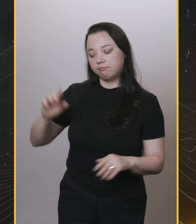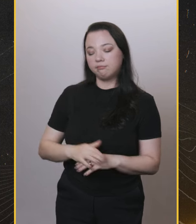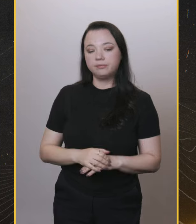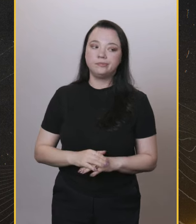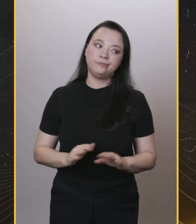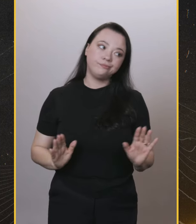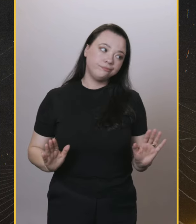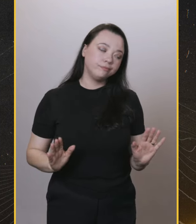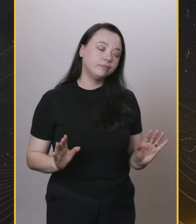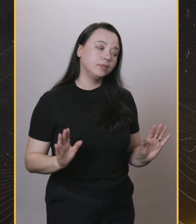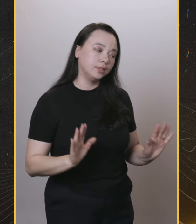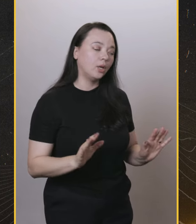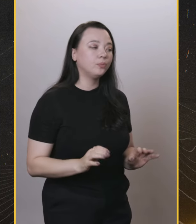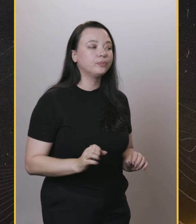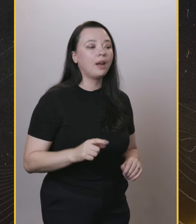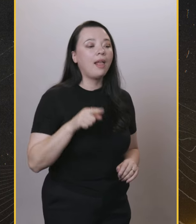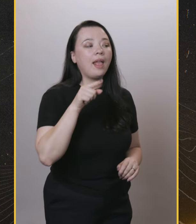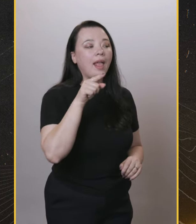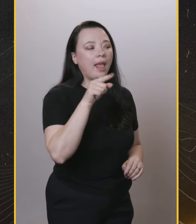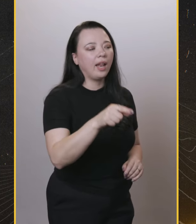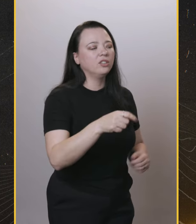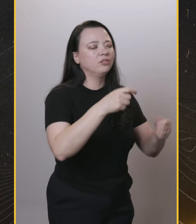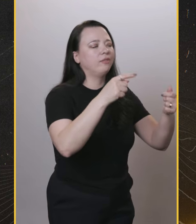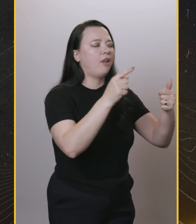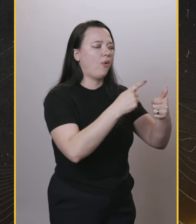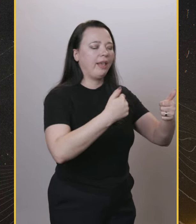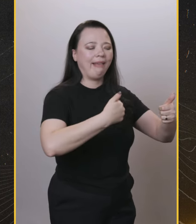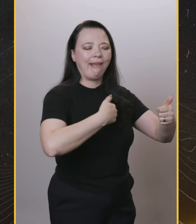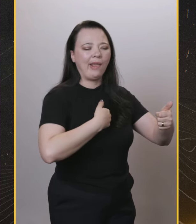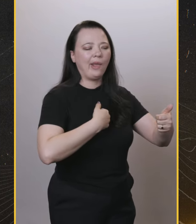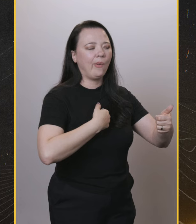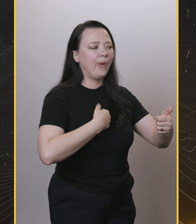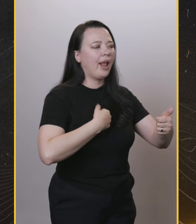Qual que a história? Da onde que ele é de direita? Ele se identifica assim, né?